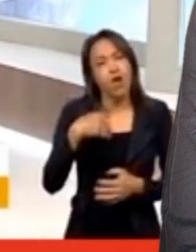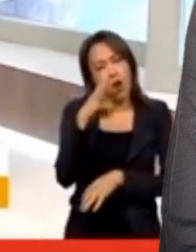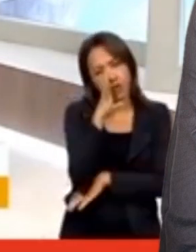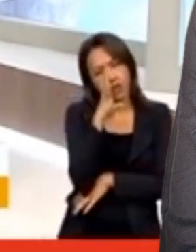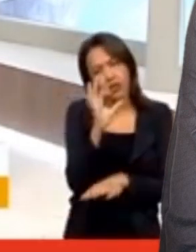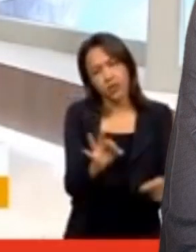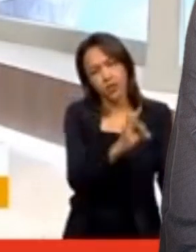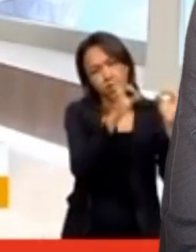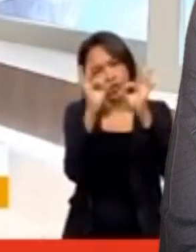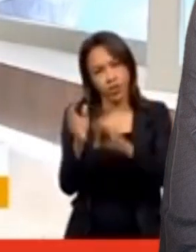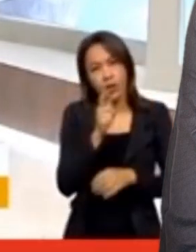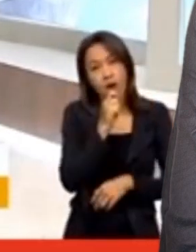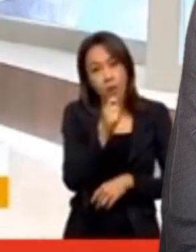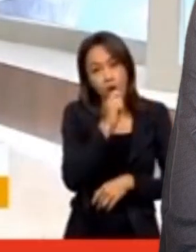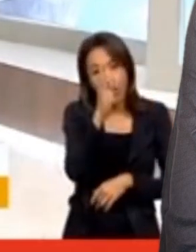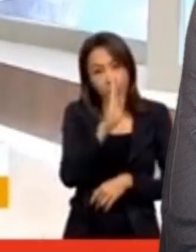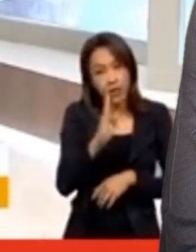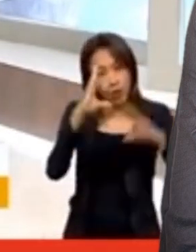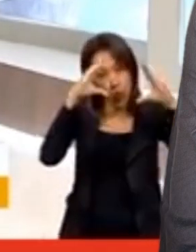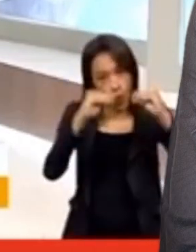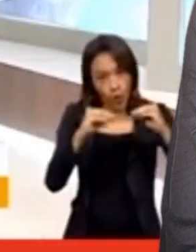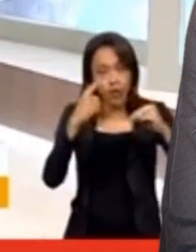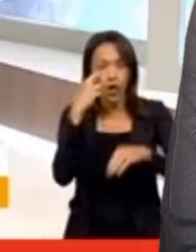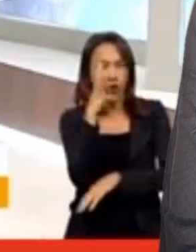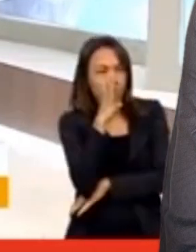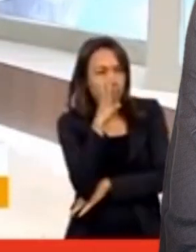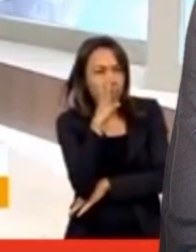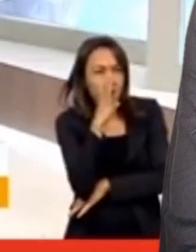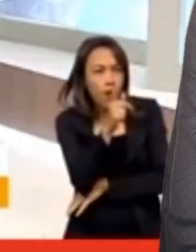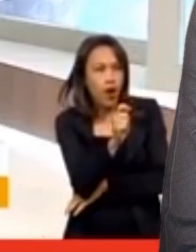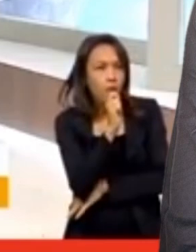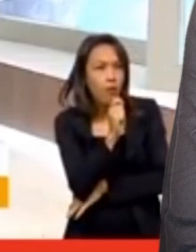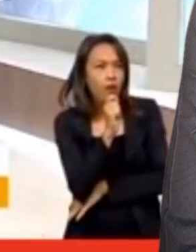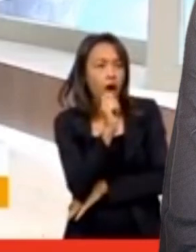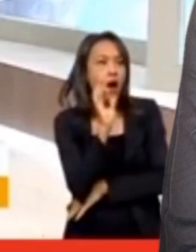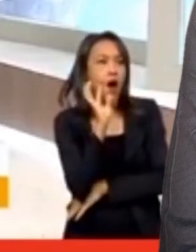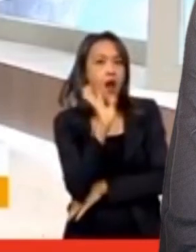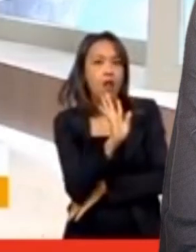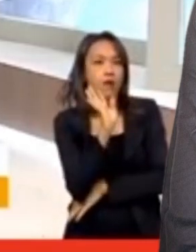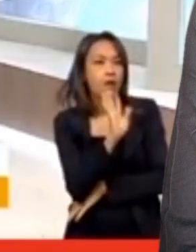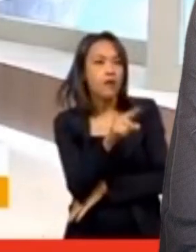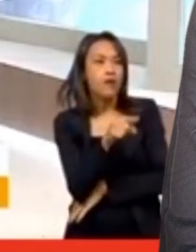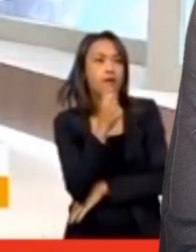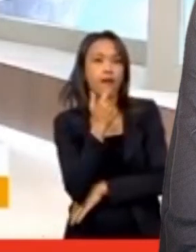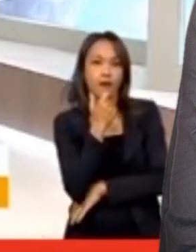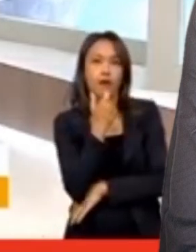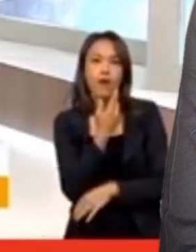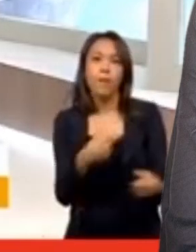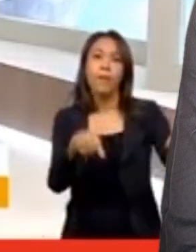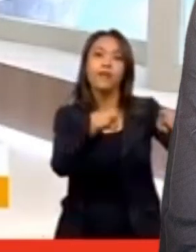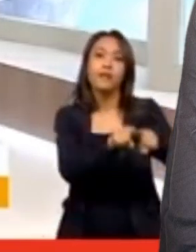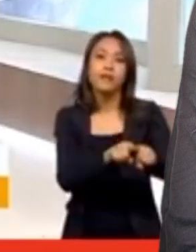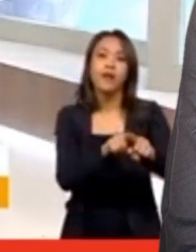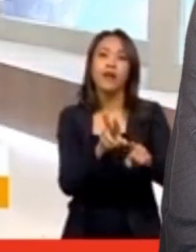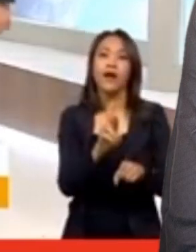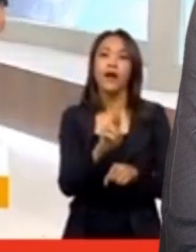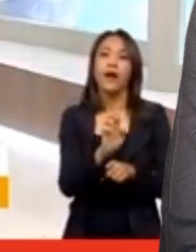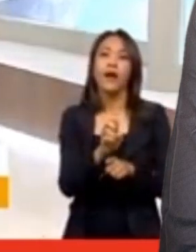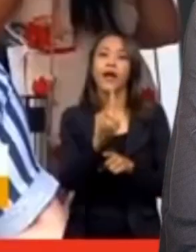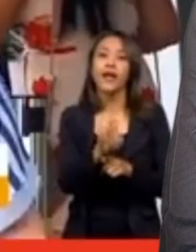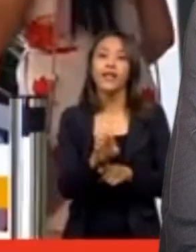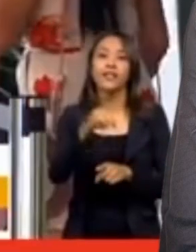Brasil Noite, um dia desses por aí, e vi uma reportagem muito legal da nossa parceira Rede Minas. Confira.